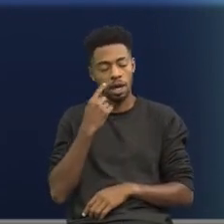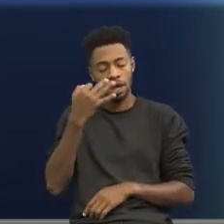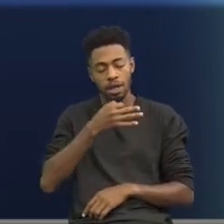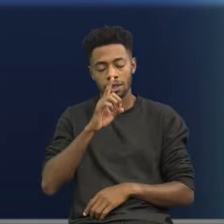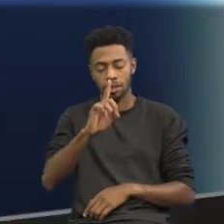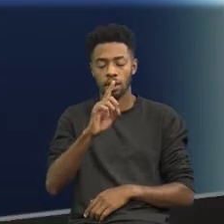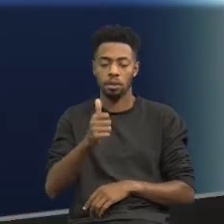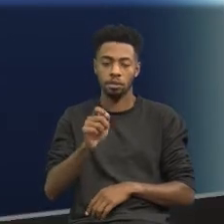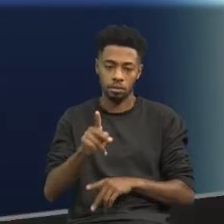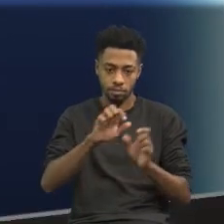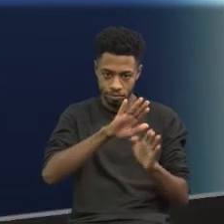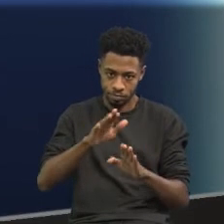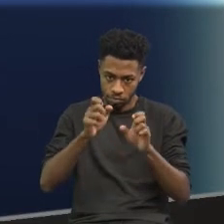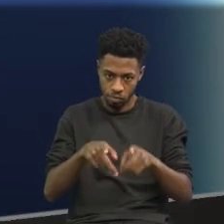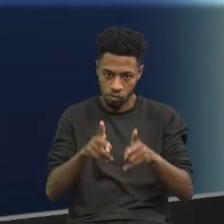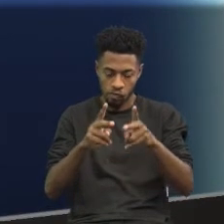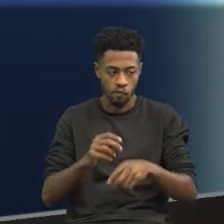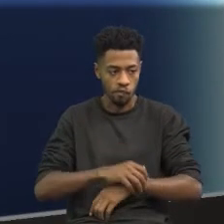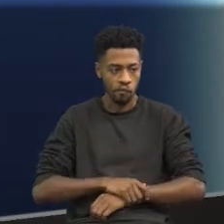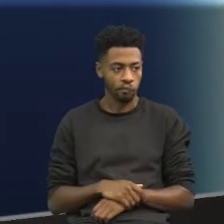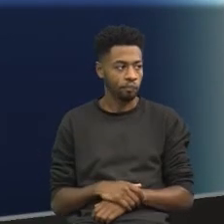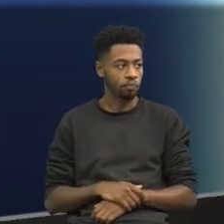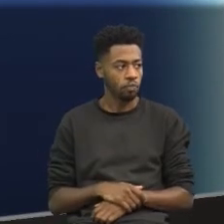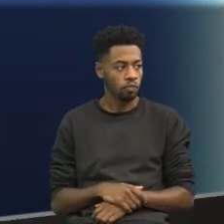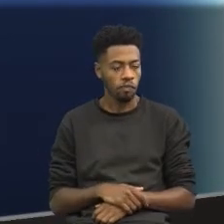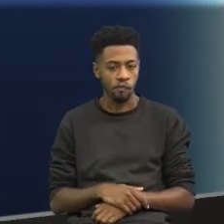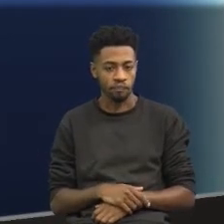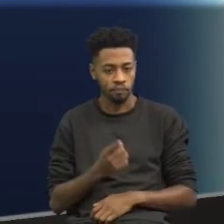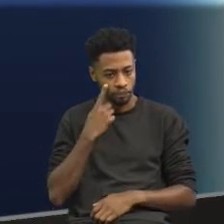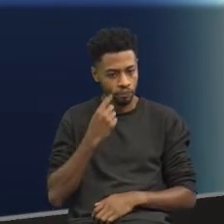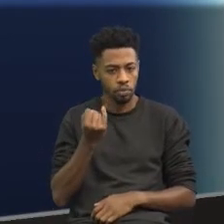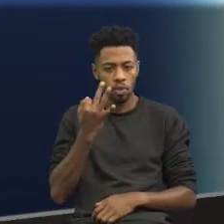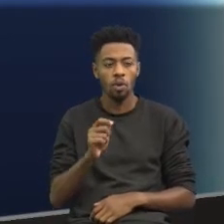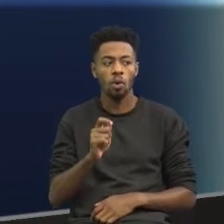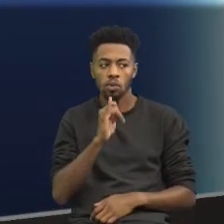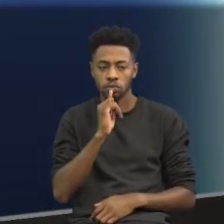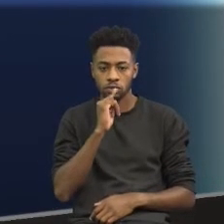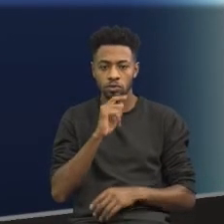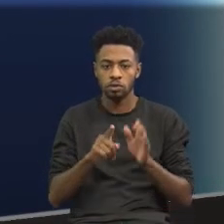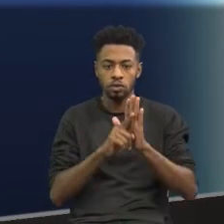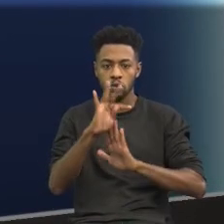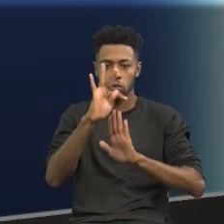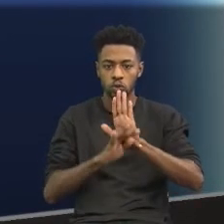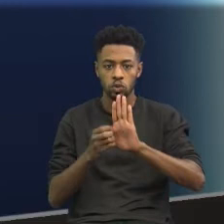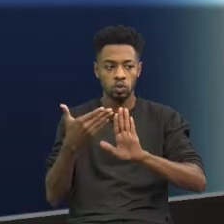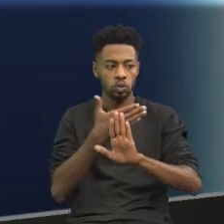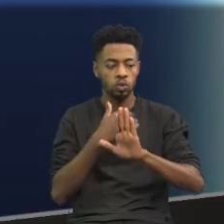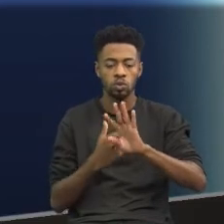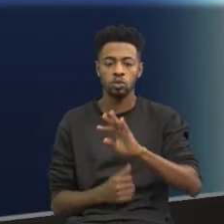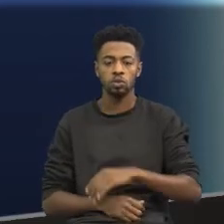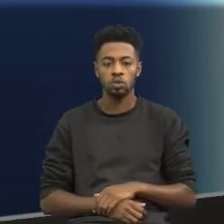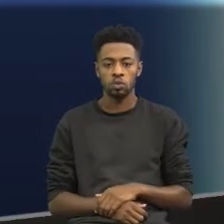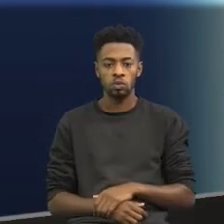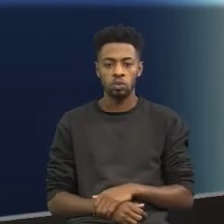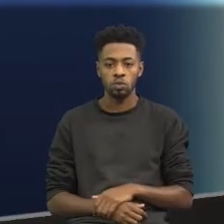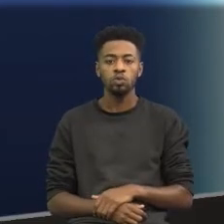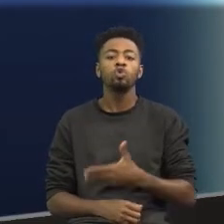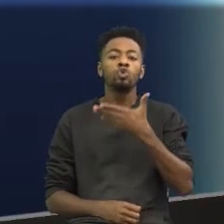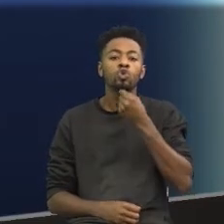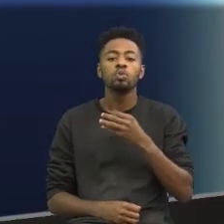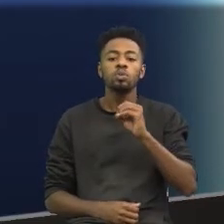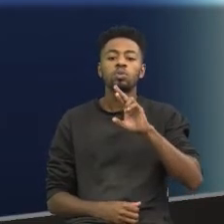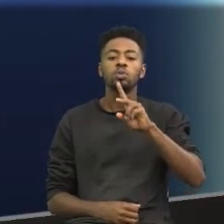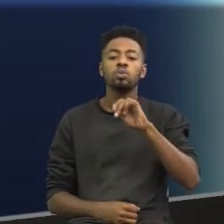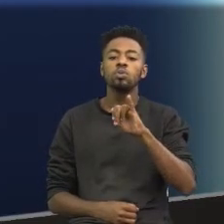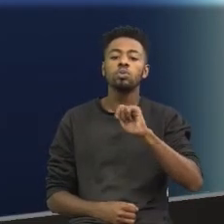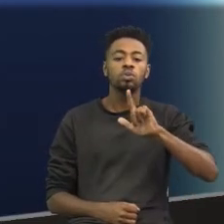de Dado. Questão número dois. A questão número dois trazia para a gente um texto, um texto O Homem Cordial,